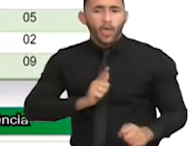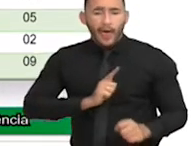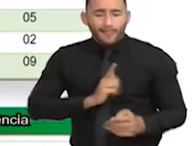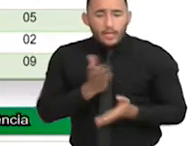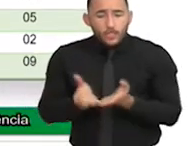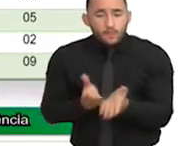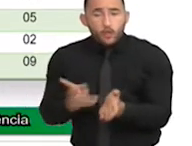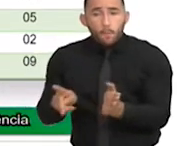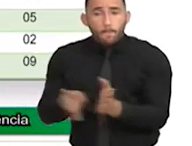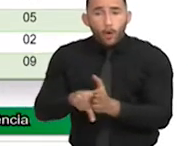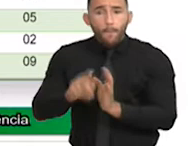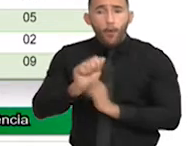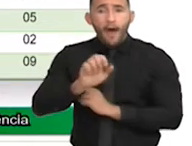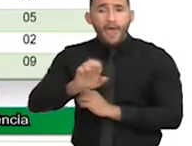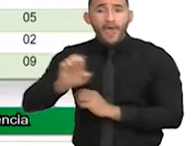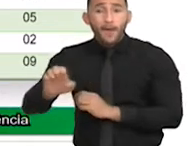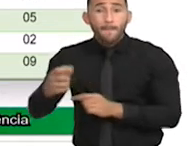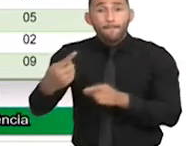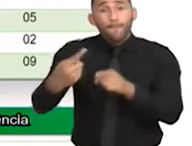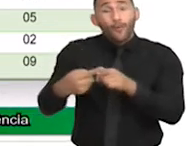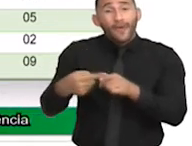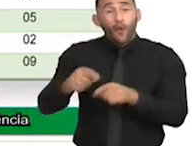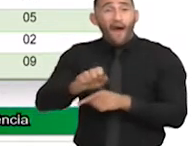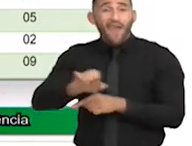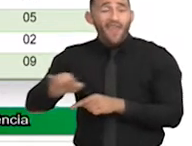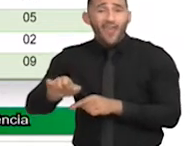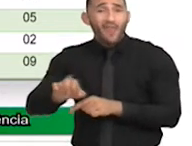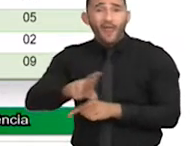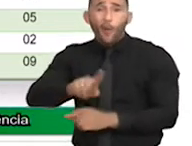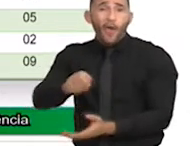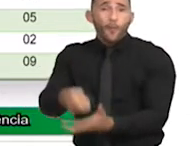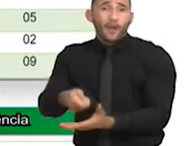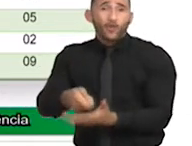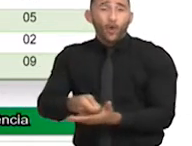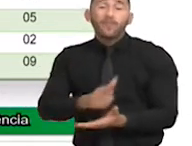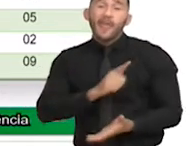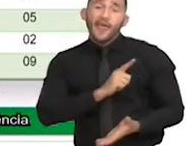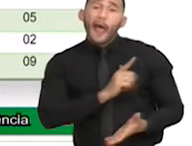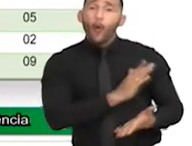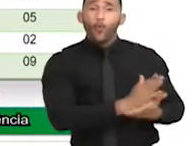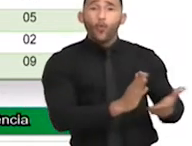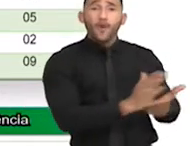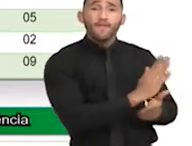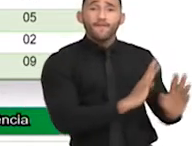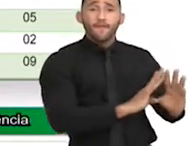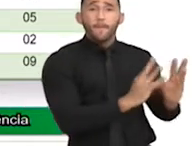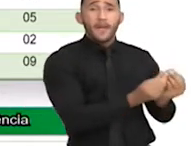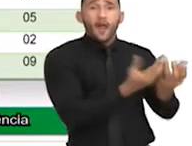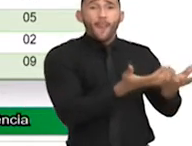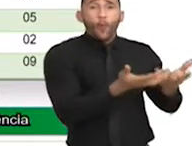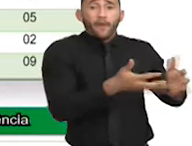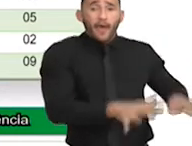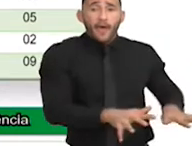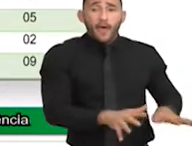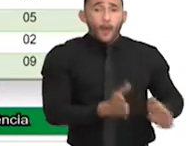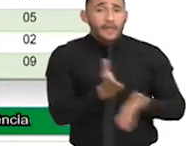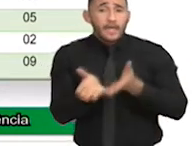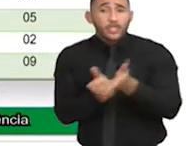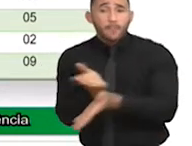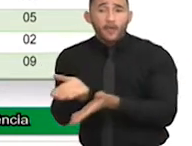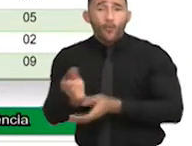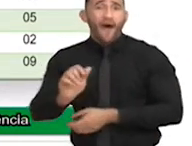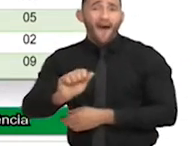AE é transitório e porque é optativo. Há famílias que não querem o atendimento. Uma vez, o